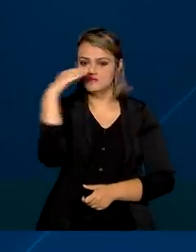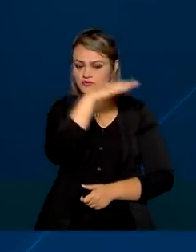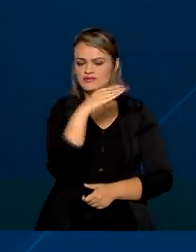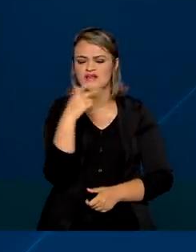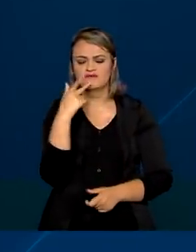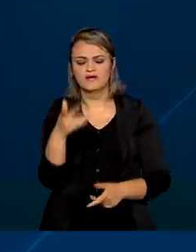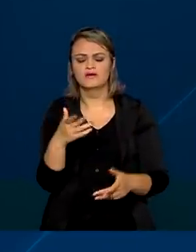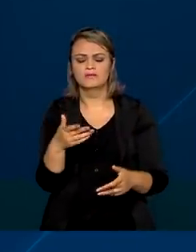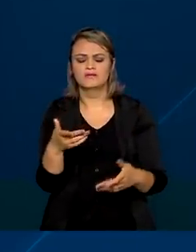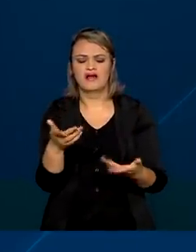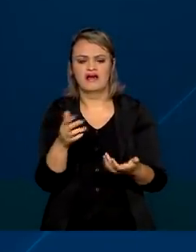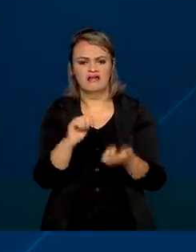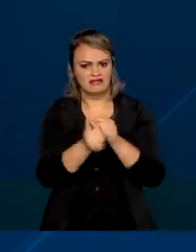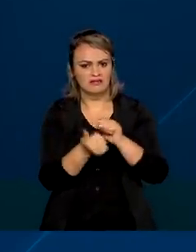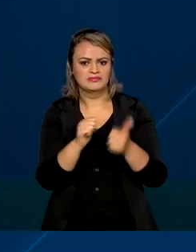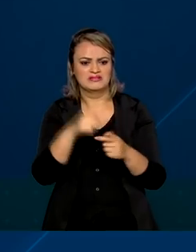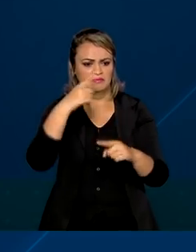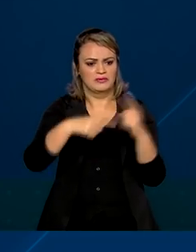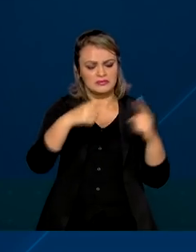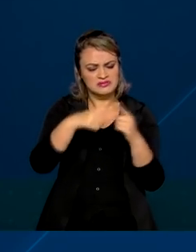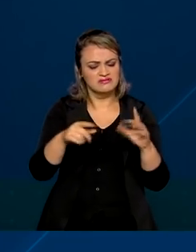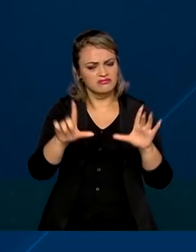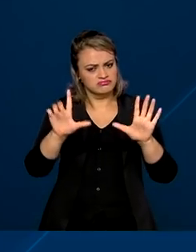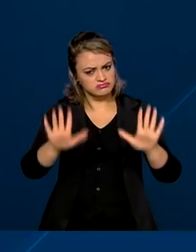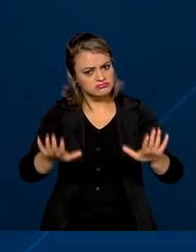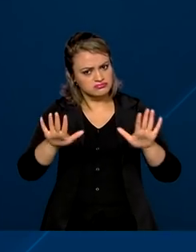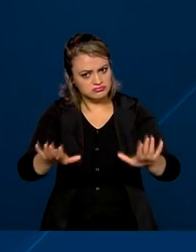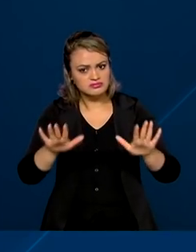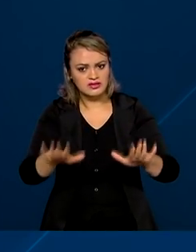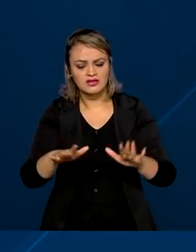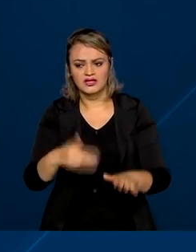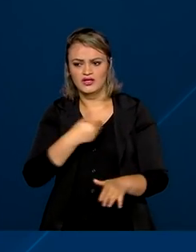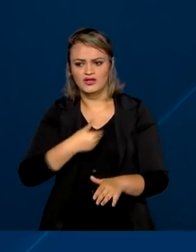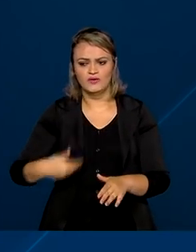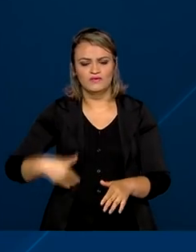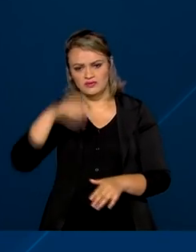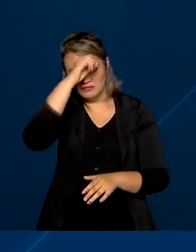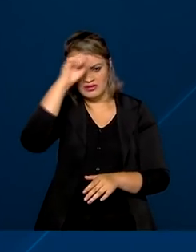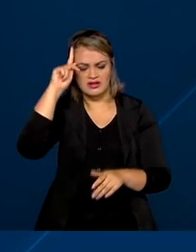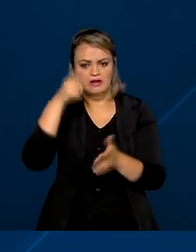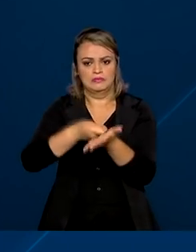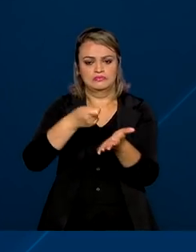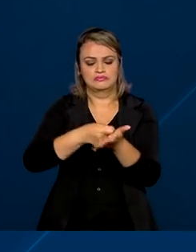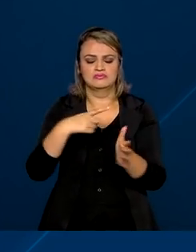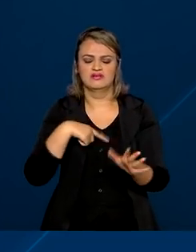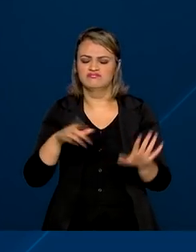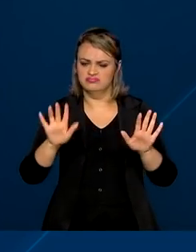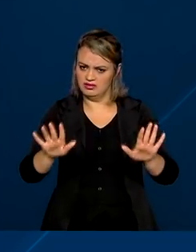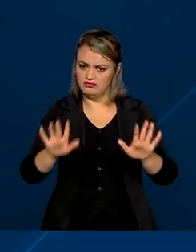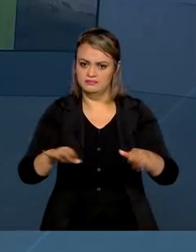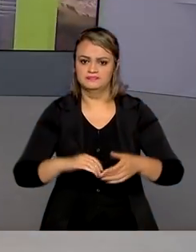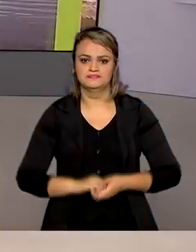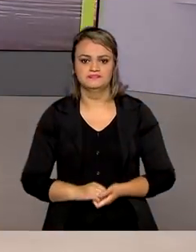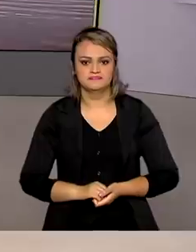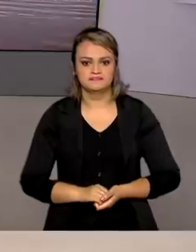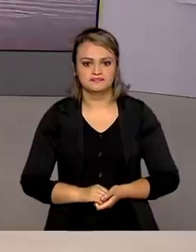afrouxamento de medidas de restrição social impostas por governadores e prefeitos para enfrentar a pandemia.